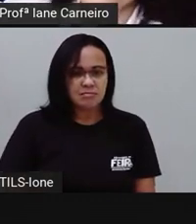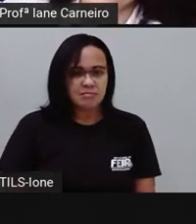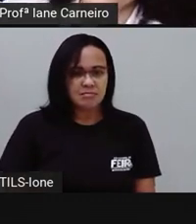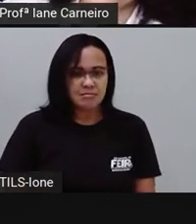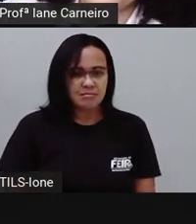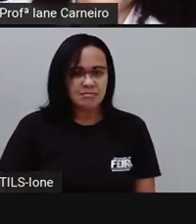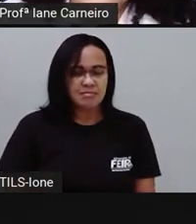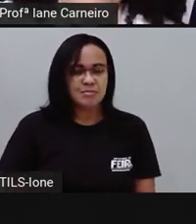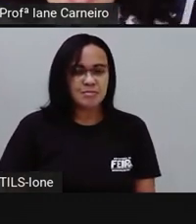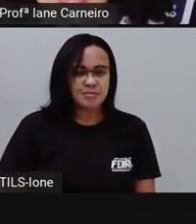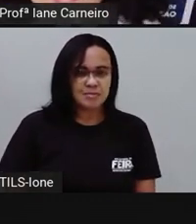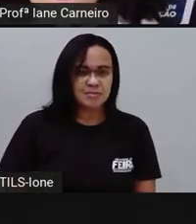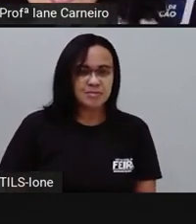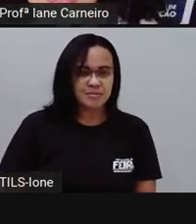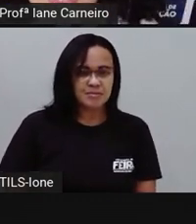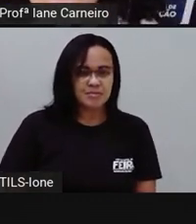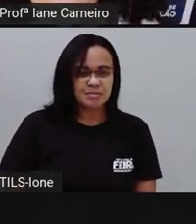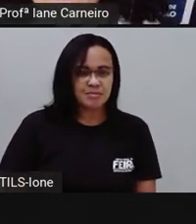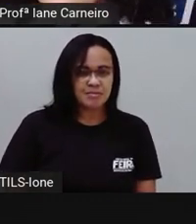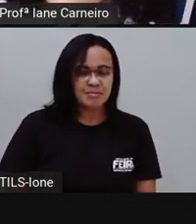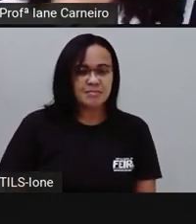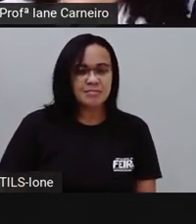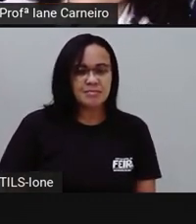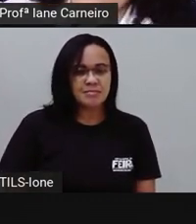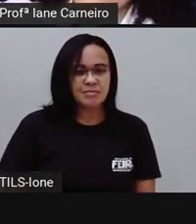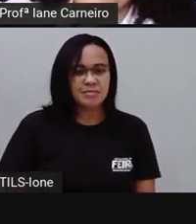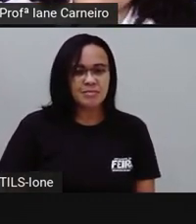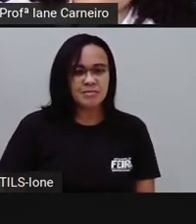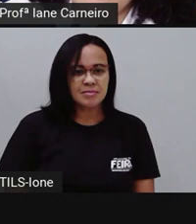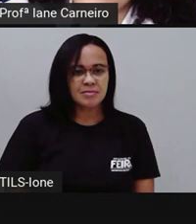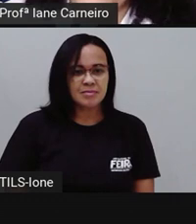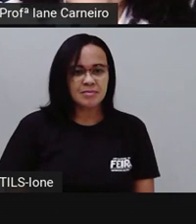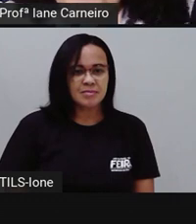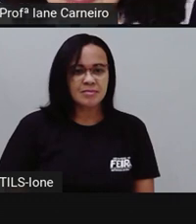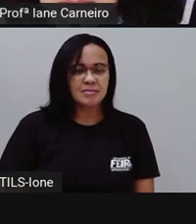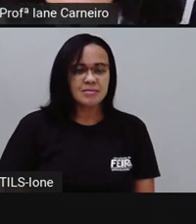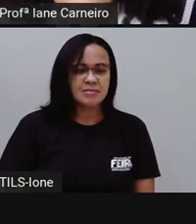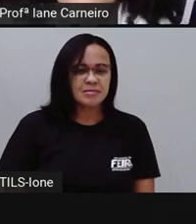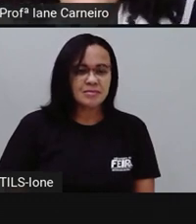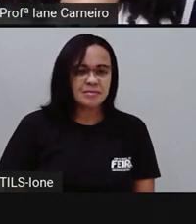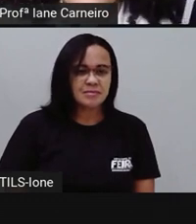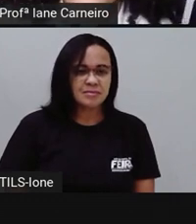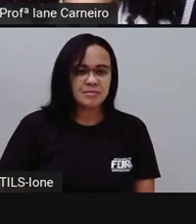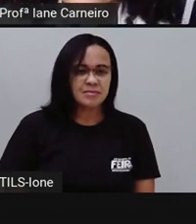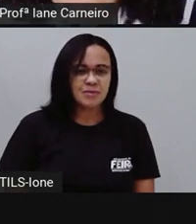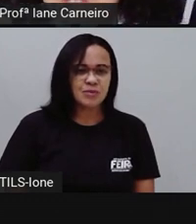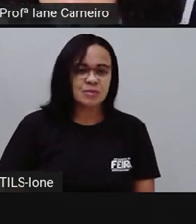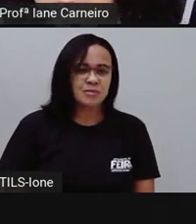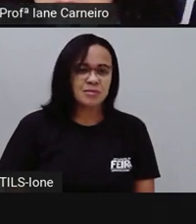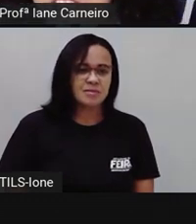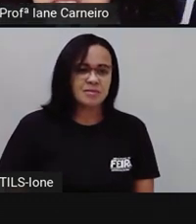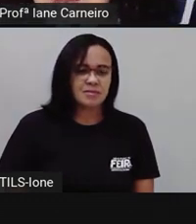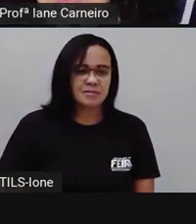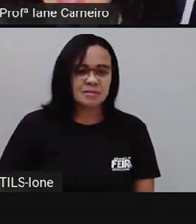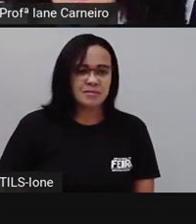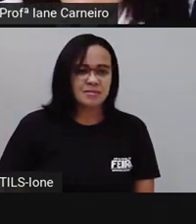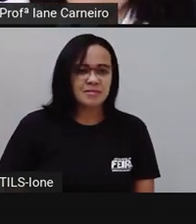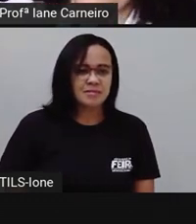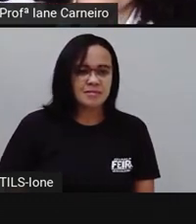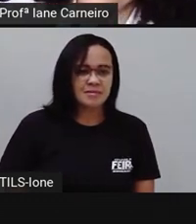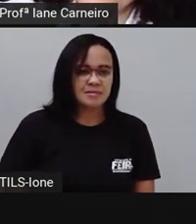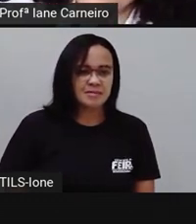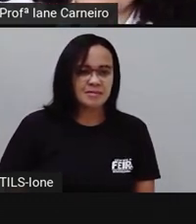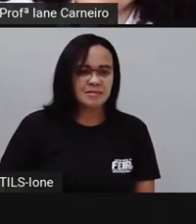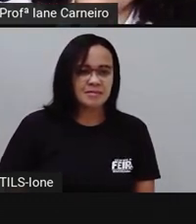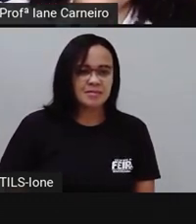novo de novo, o que parece ser estragado. Se eu quiser, na minha casa, ponho branco na fachada e posso pintar de azul a